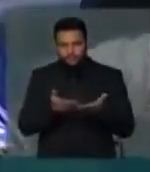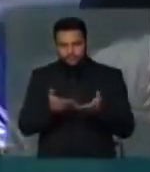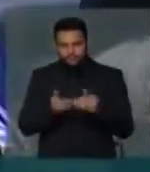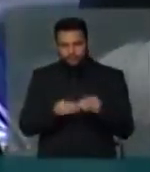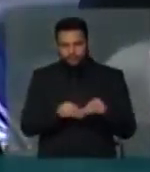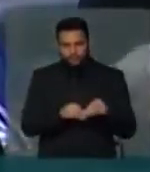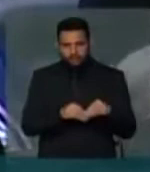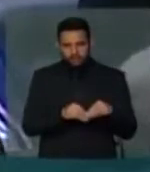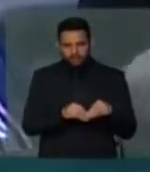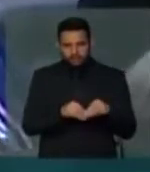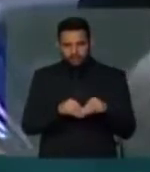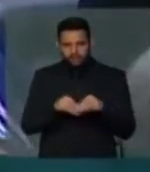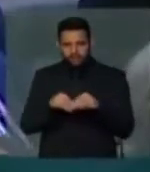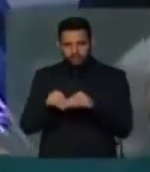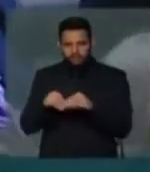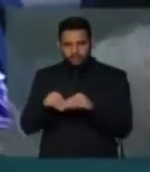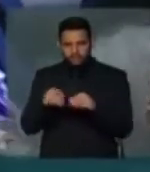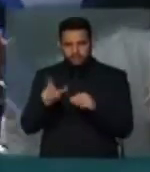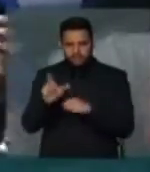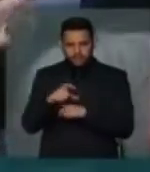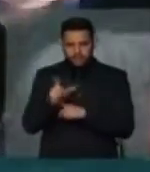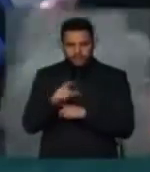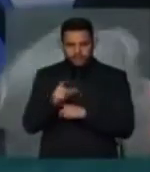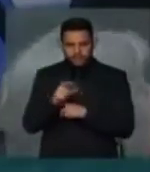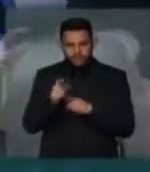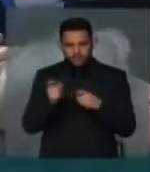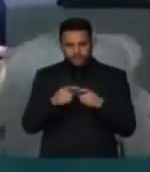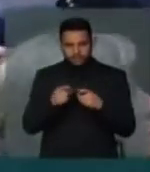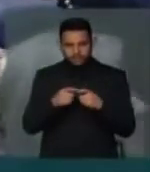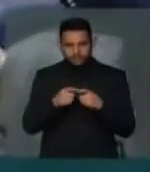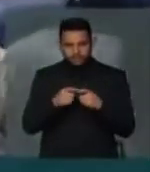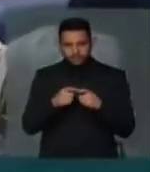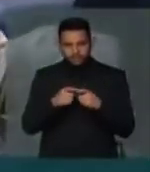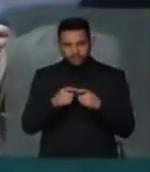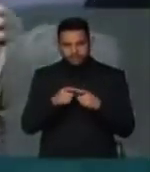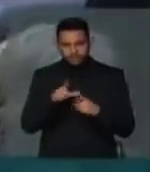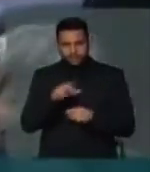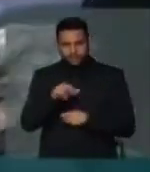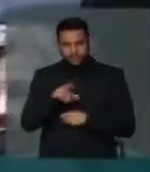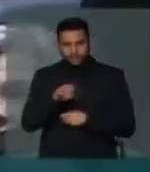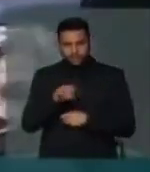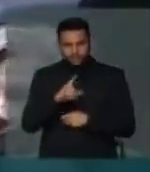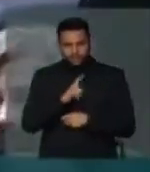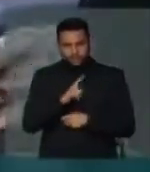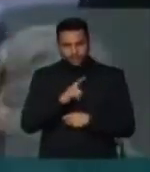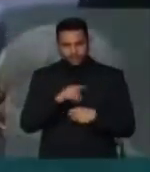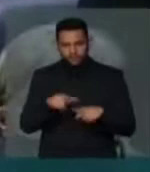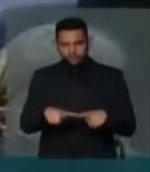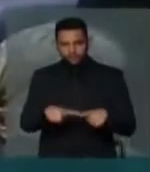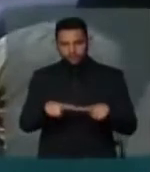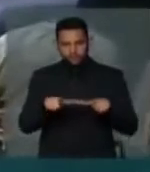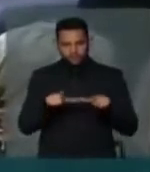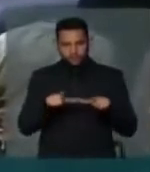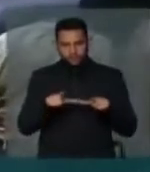retirada para fazer carteira de habilitação em clínicas, tenham o diploma